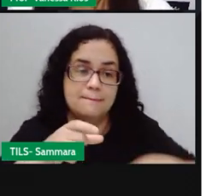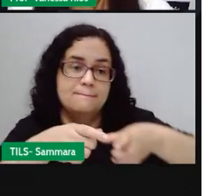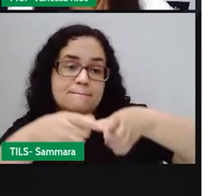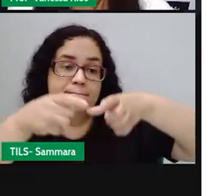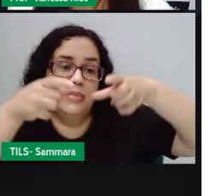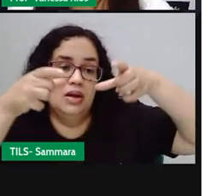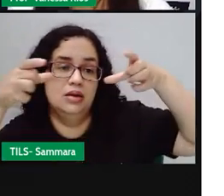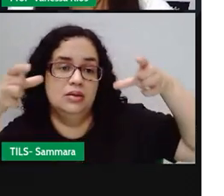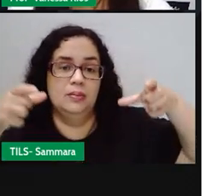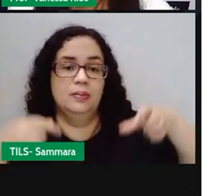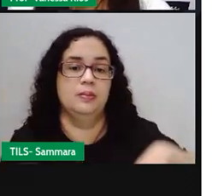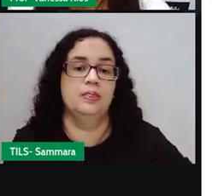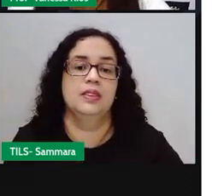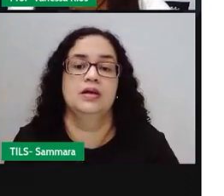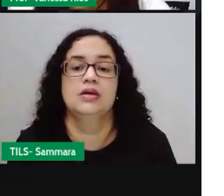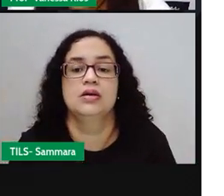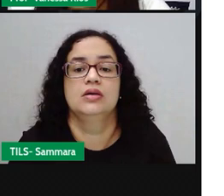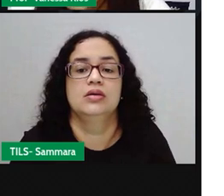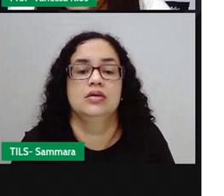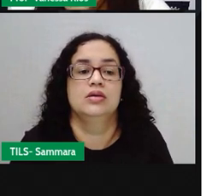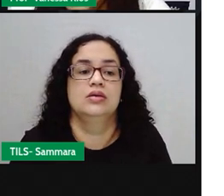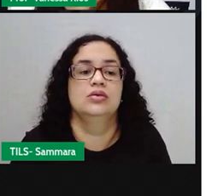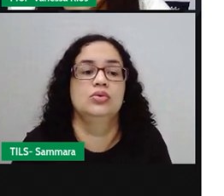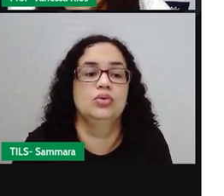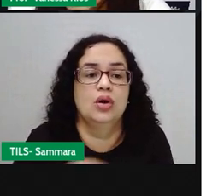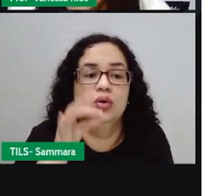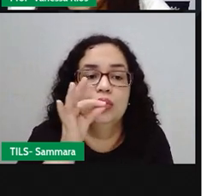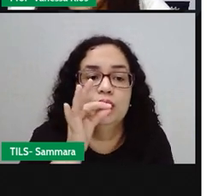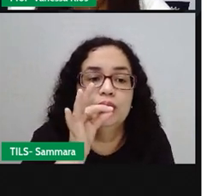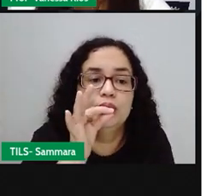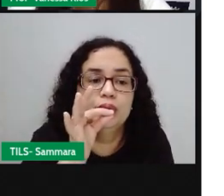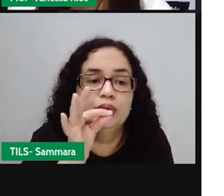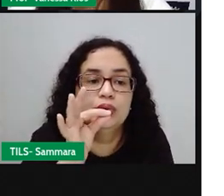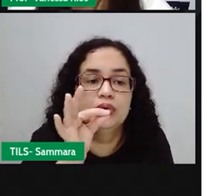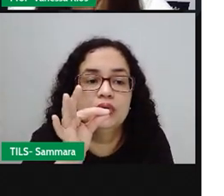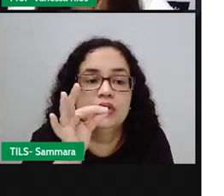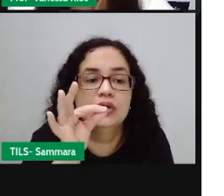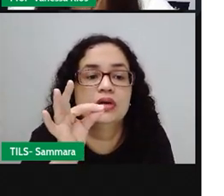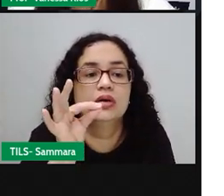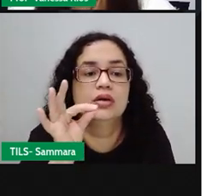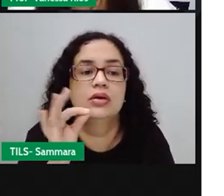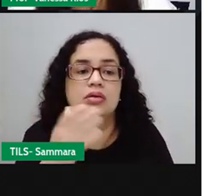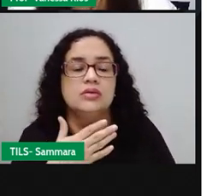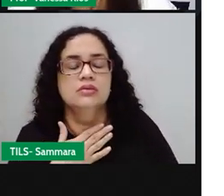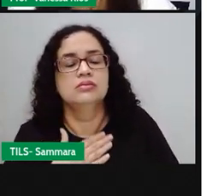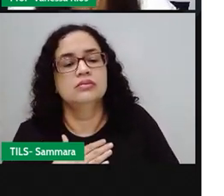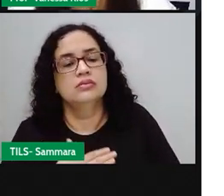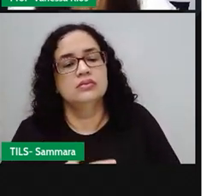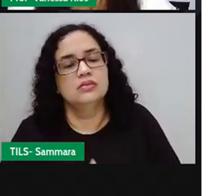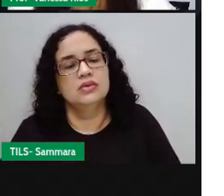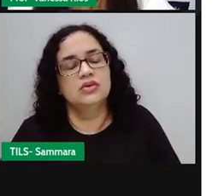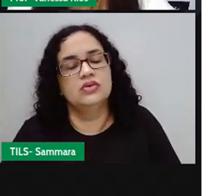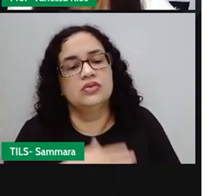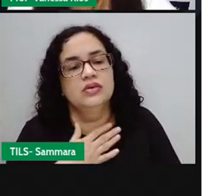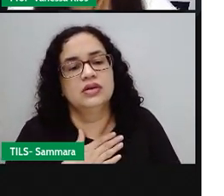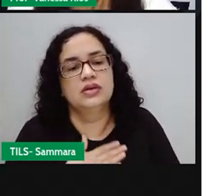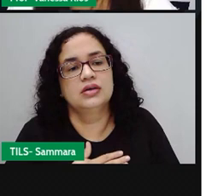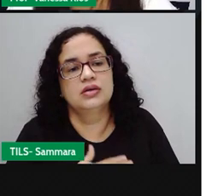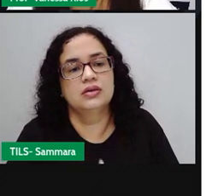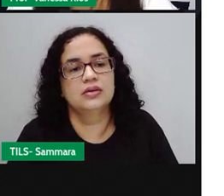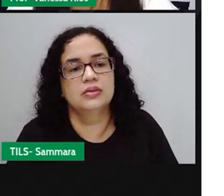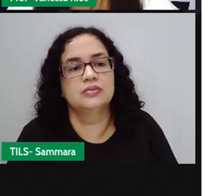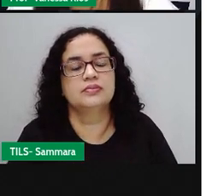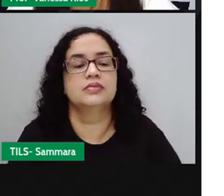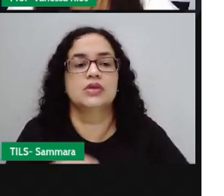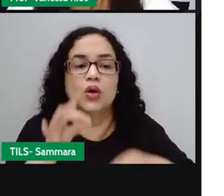ficará a bolha. Então, o segredo está, ó, na hora do sopro, né? Você tem que assoprar bem devagarzinho, que é